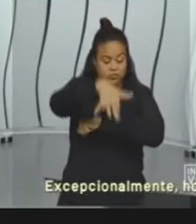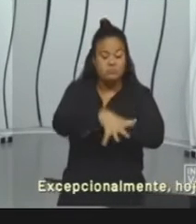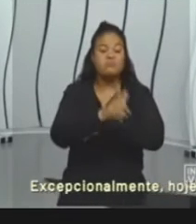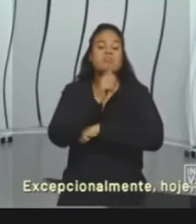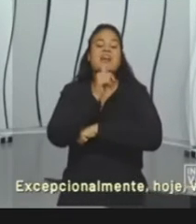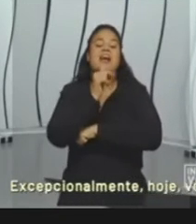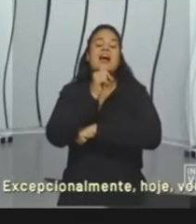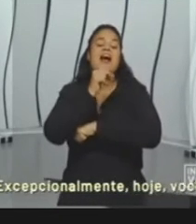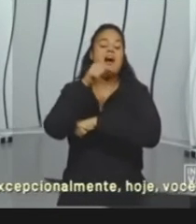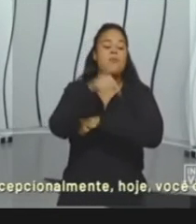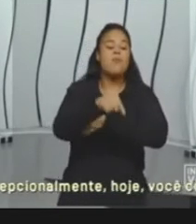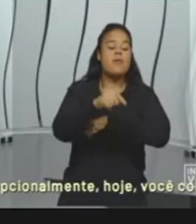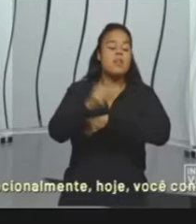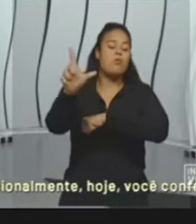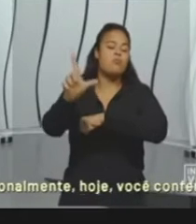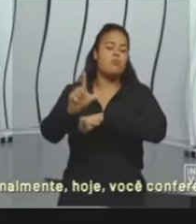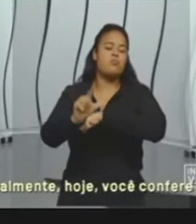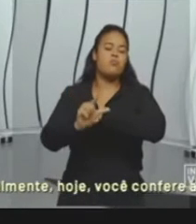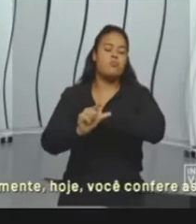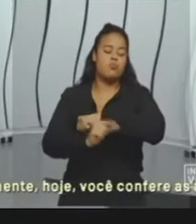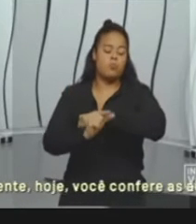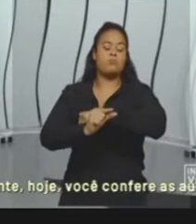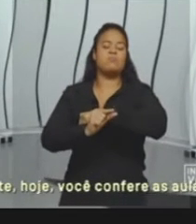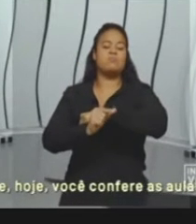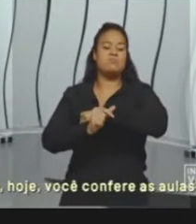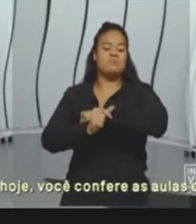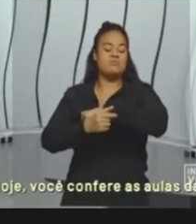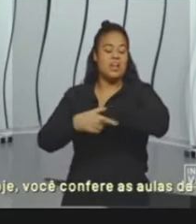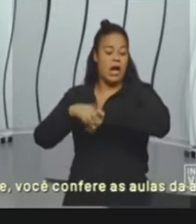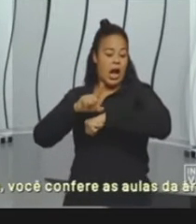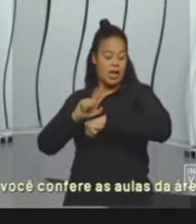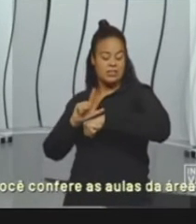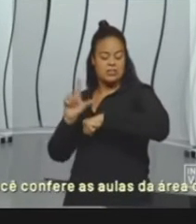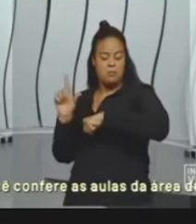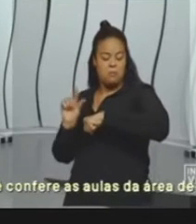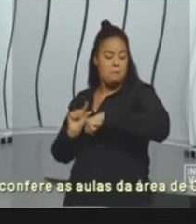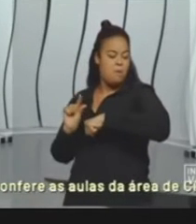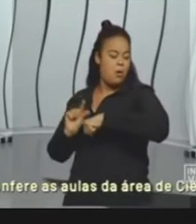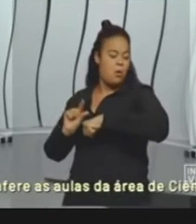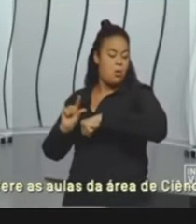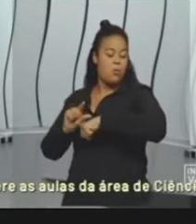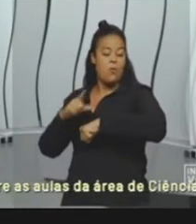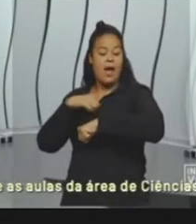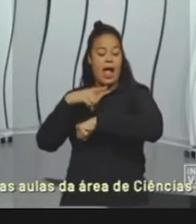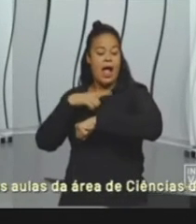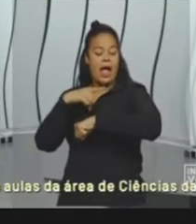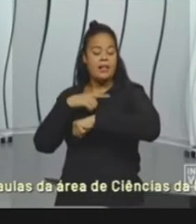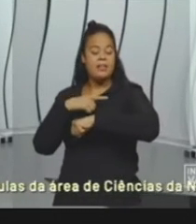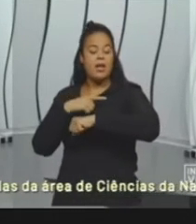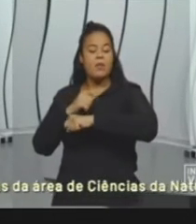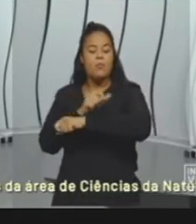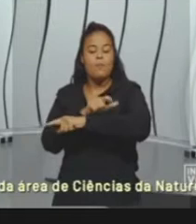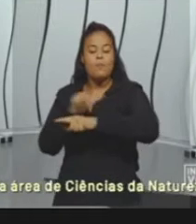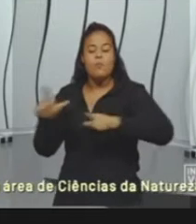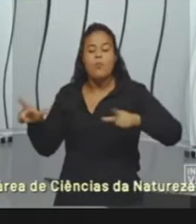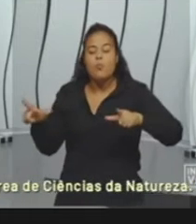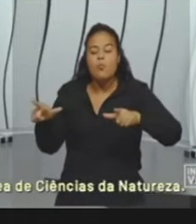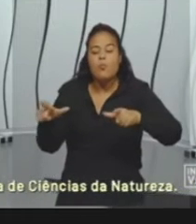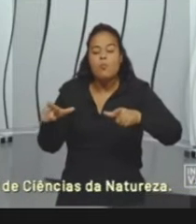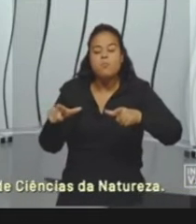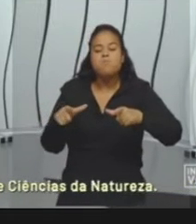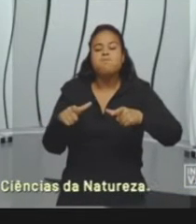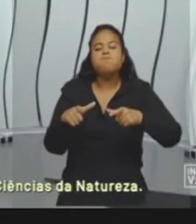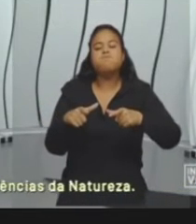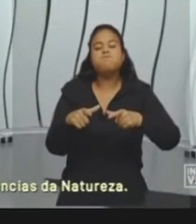a princípio, é muito menor do que era antes. E você vai ter, um pouco de... você vai secar um pouco esse rio ali